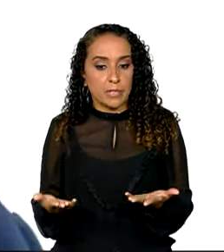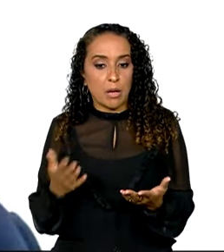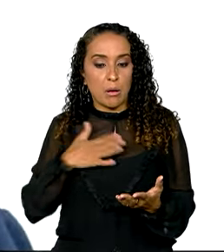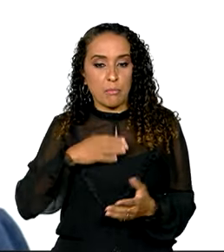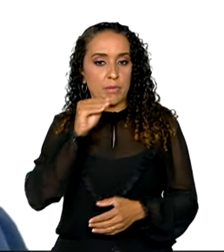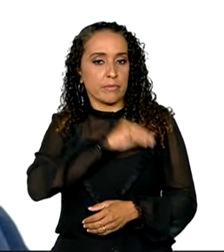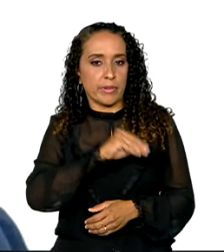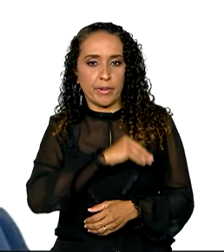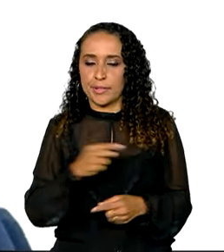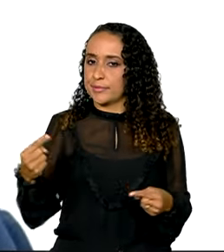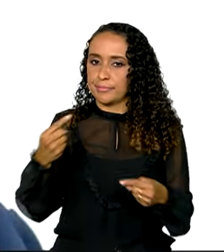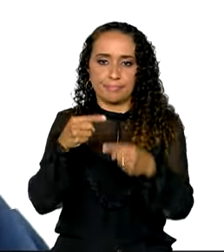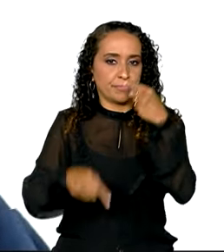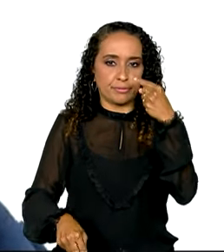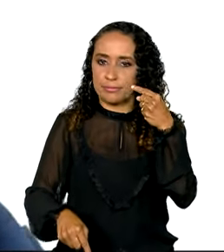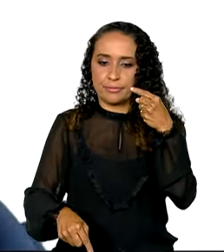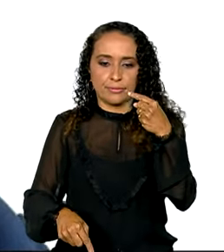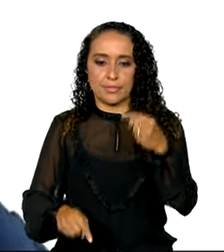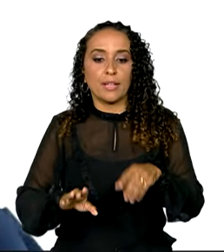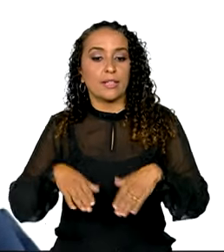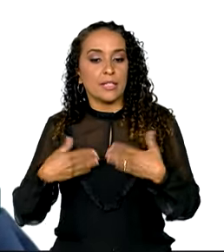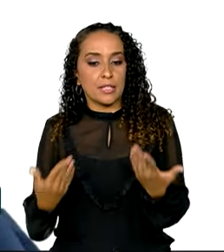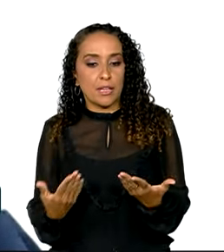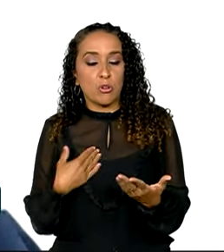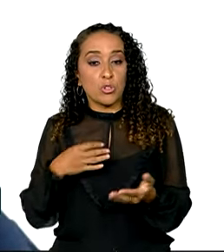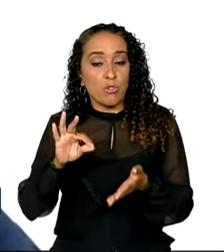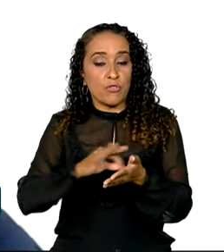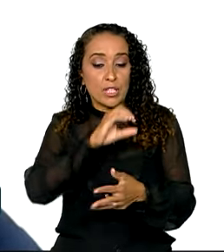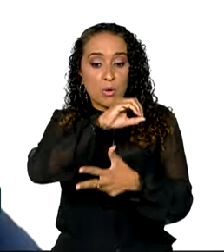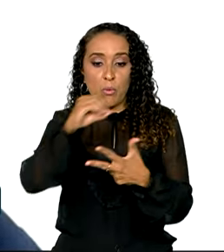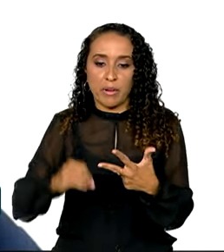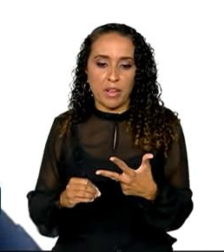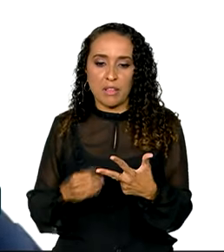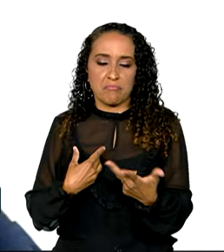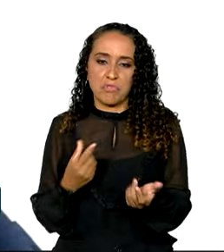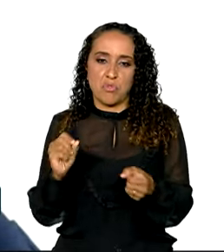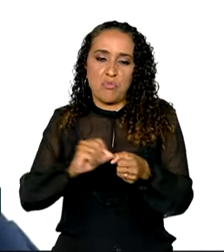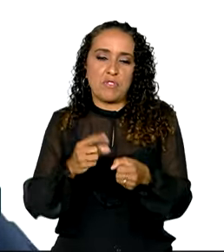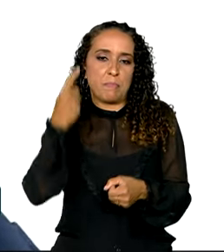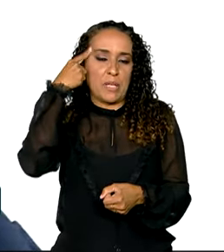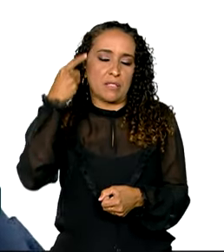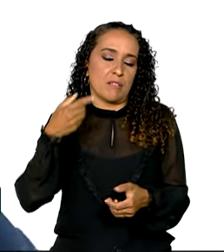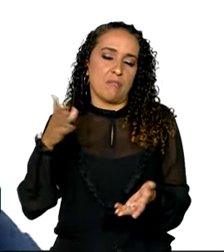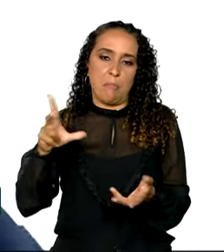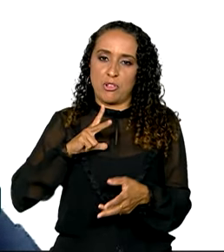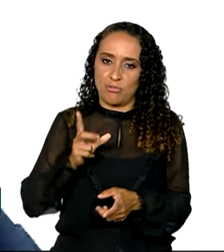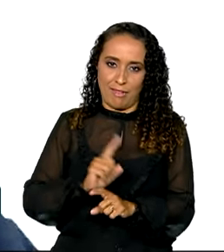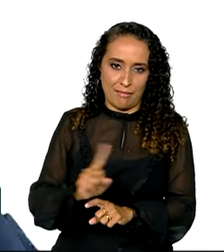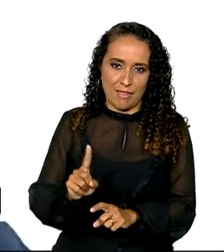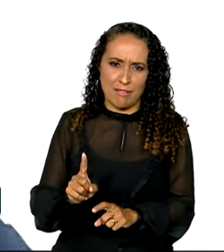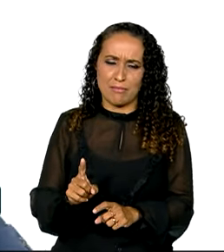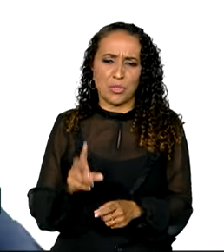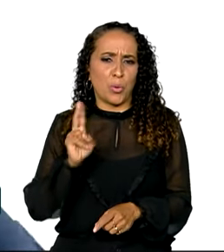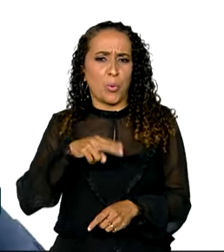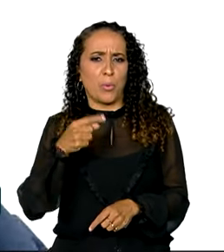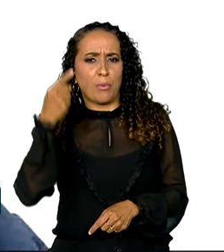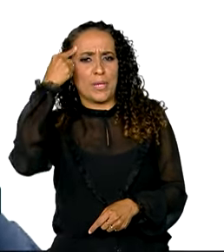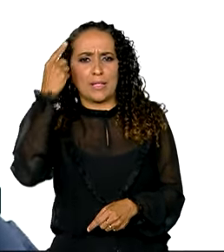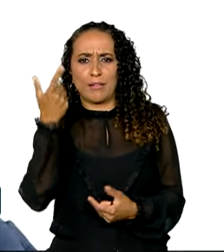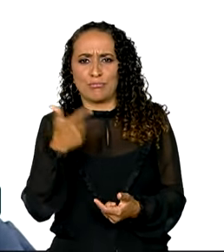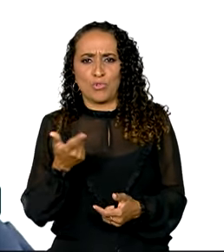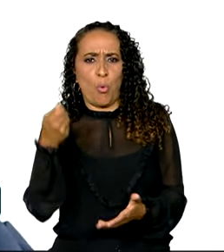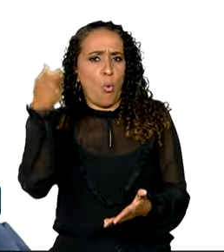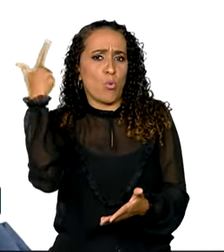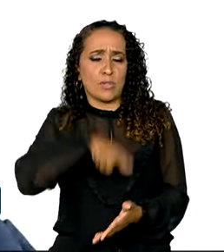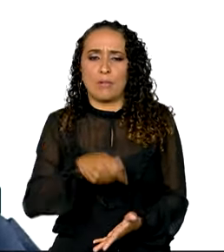minha renda não é compatível com isso jamais. Tanto é que, quando eu fiz o Enem, eu nem fiz pensando que eu ia para particular. Na minha cabeça, eu jamais iria, porque eu não tinha como pagar